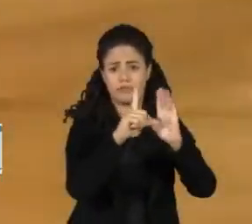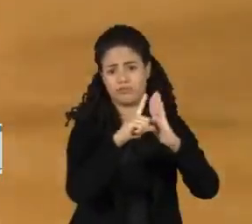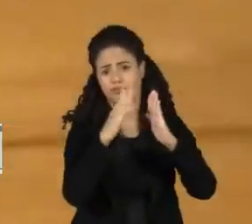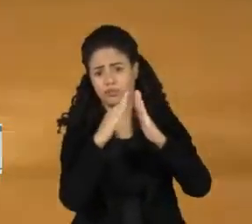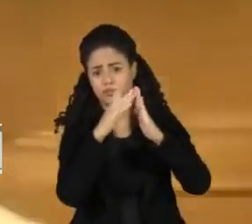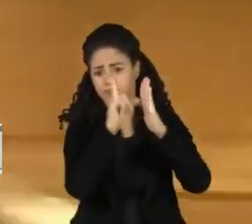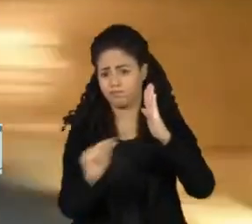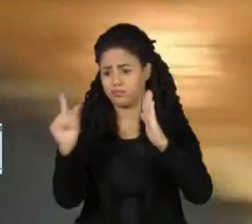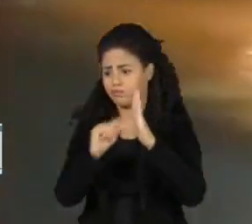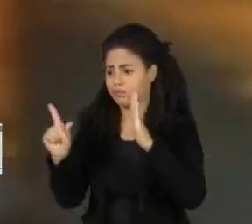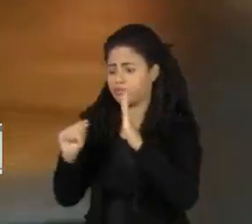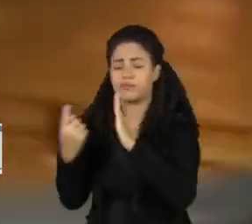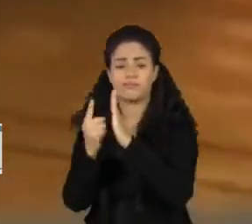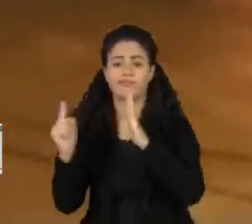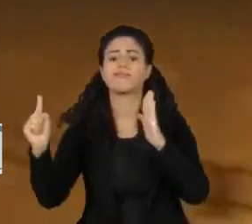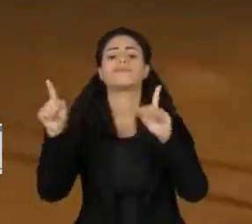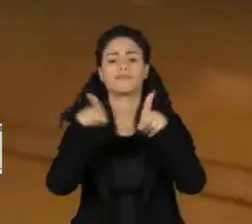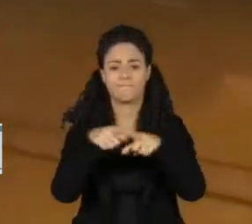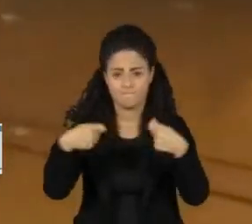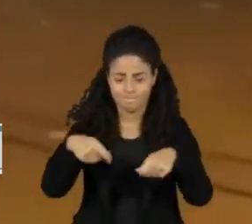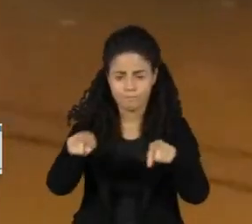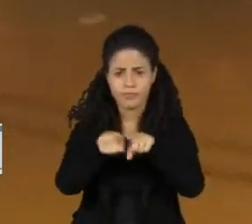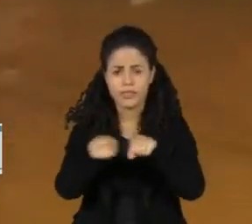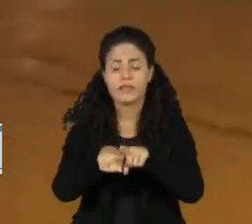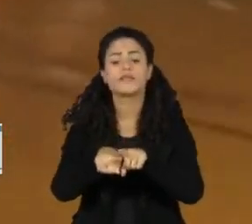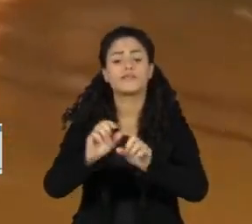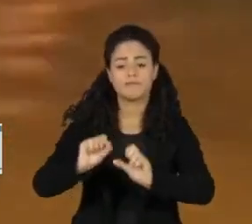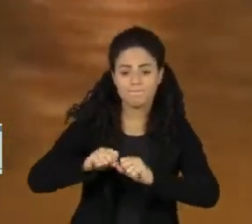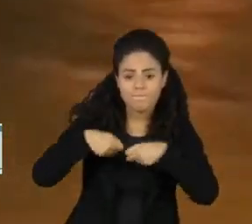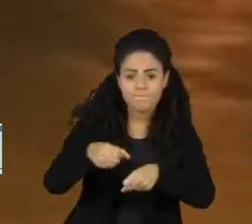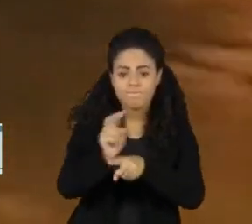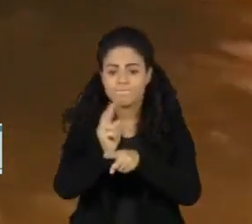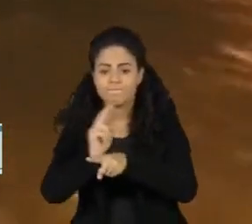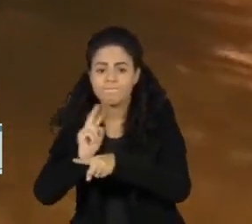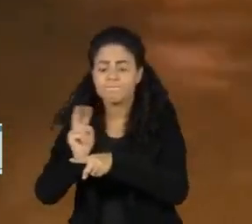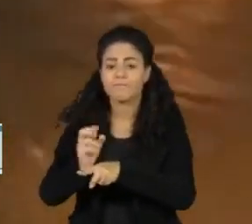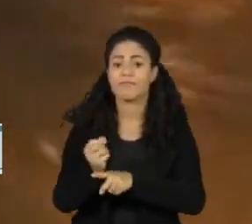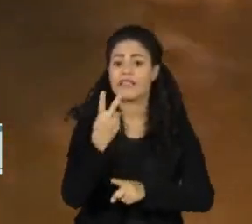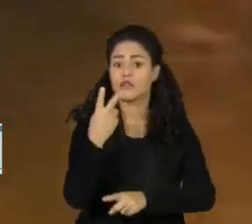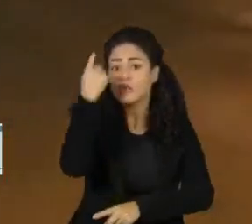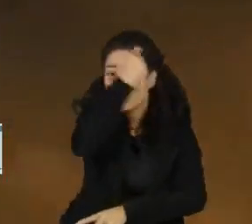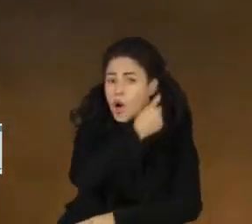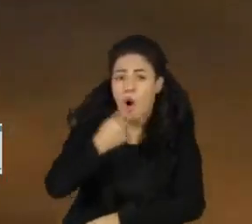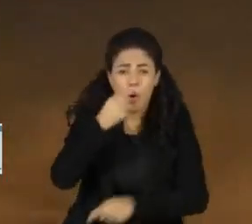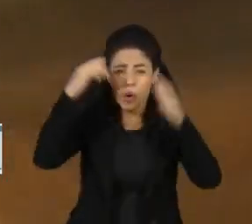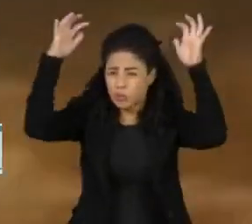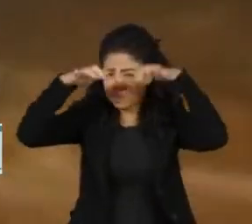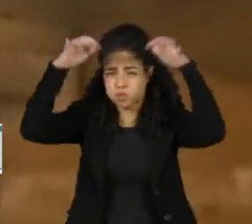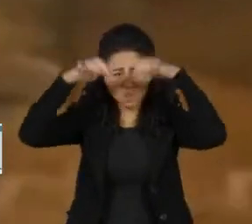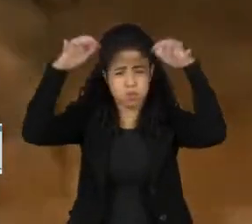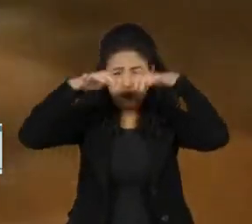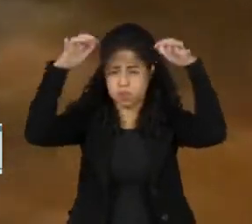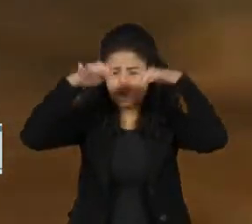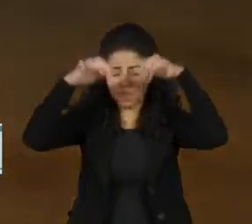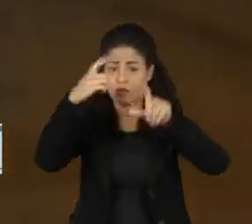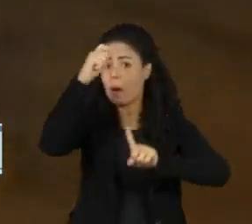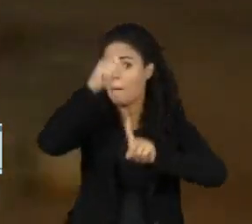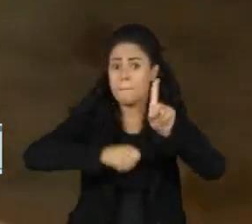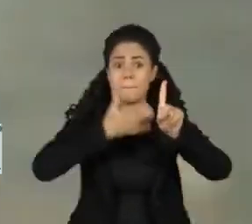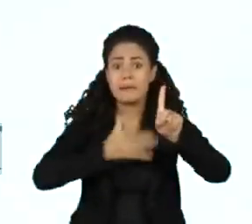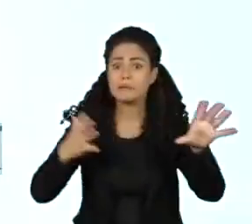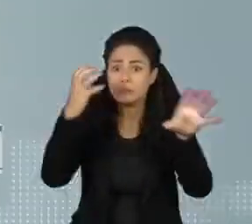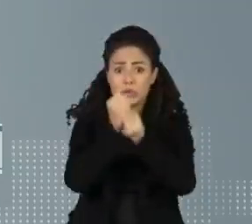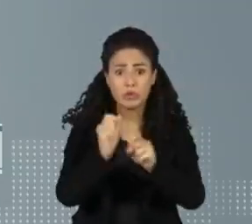perderam as casas onde moravam. De acordo com a Defesa Civil, em duas horas, choveu o esperado para todo o mês de